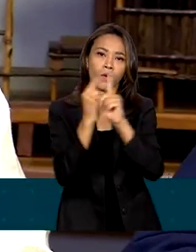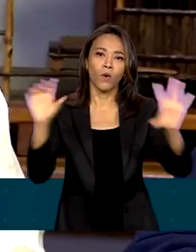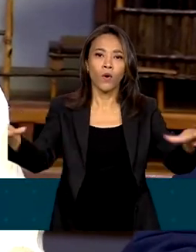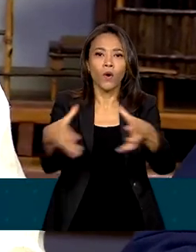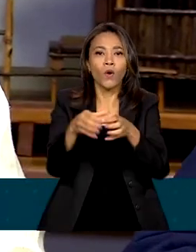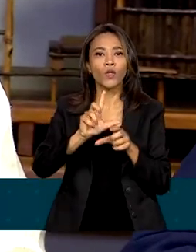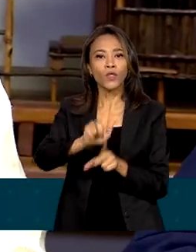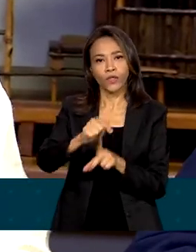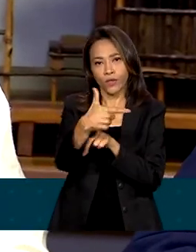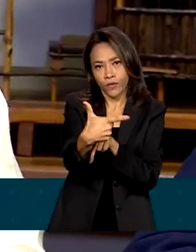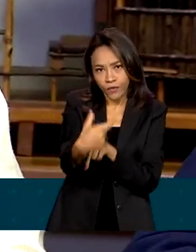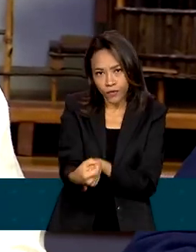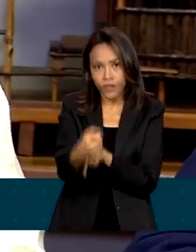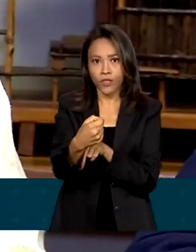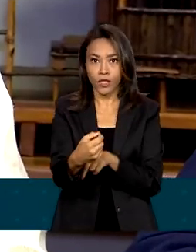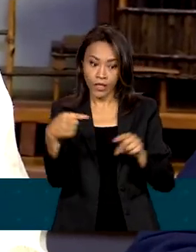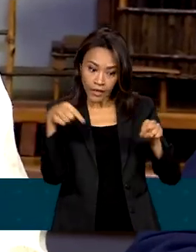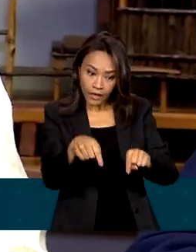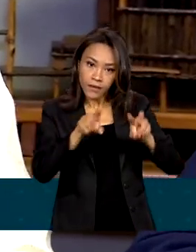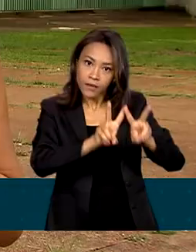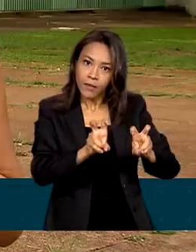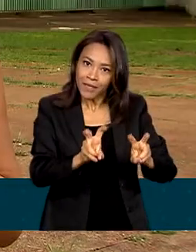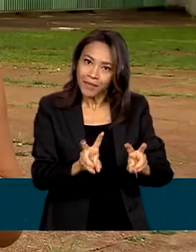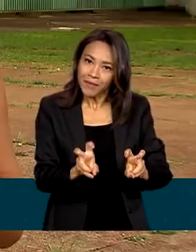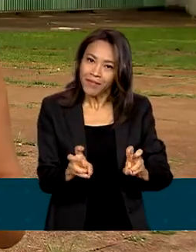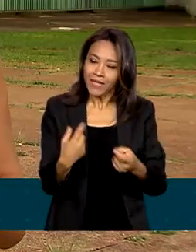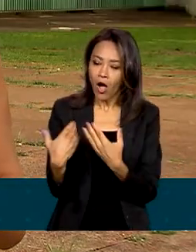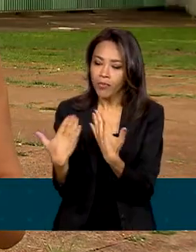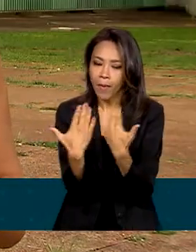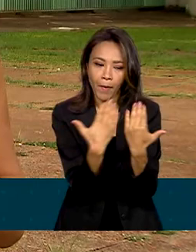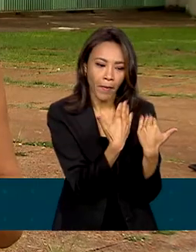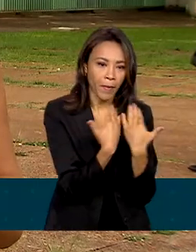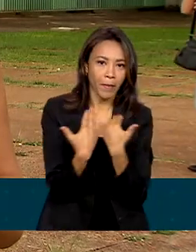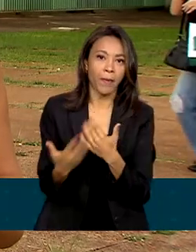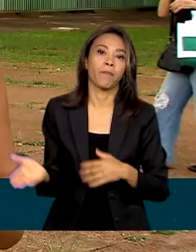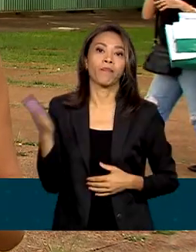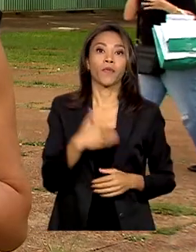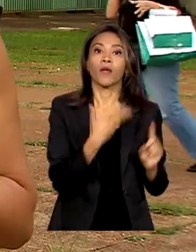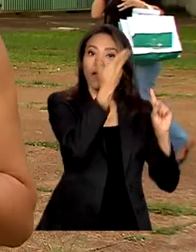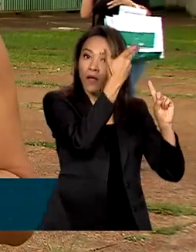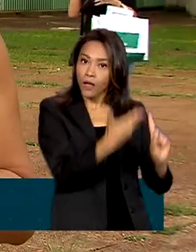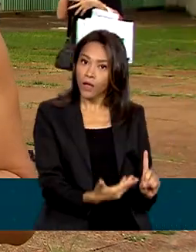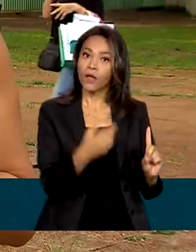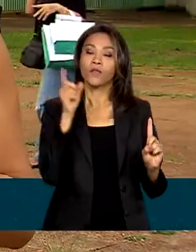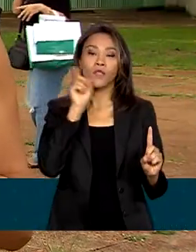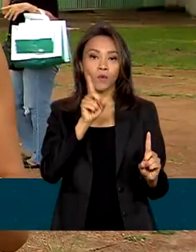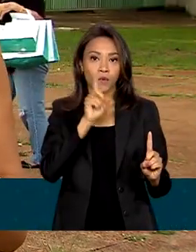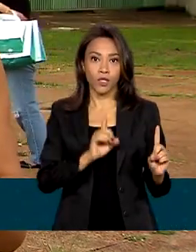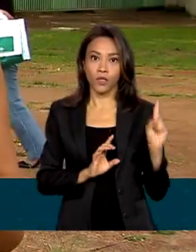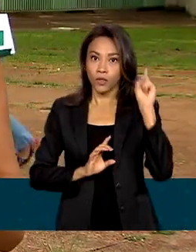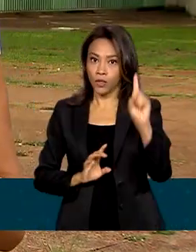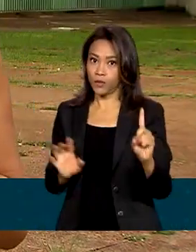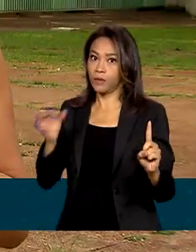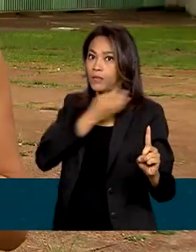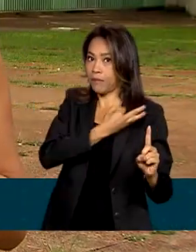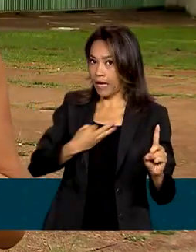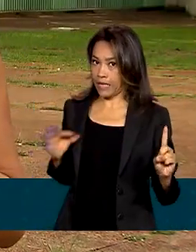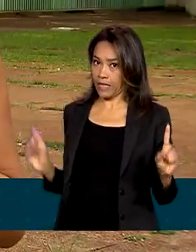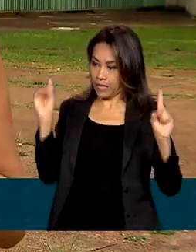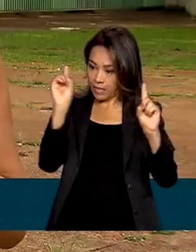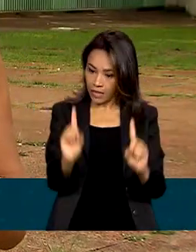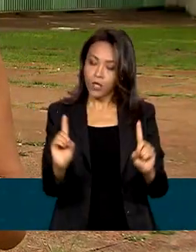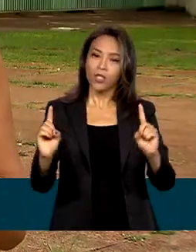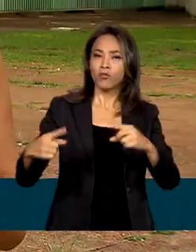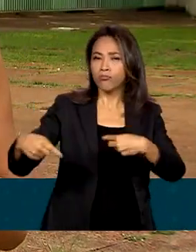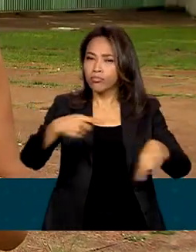temas todos estarão ali configurados. Marina Silva e John Kerry citaram prioridades para o meio ambiente, como a